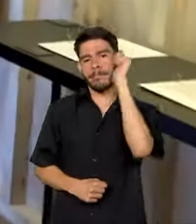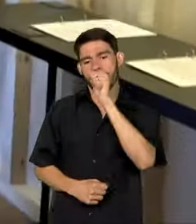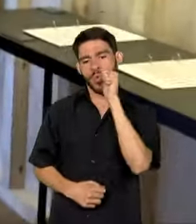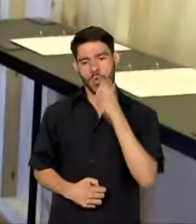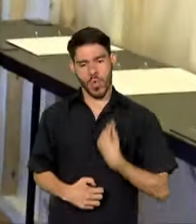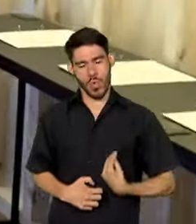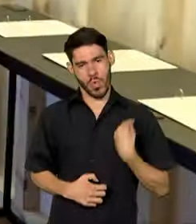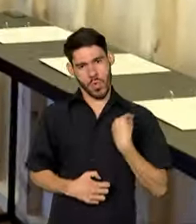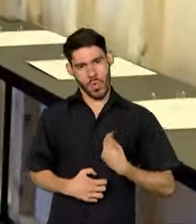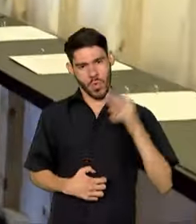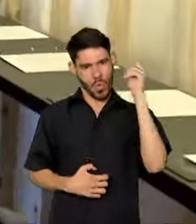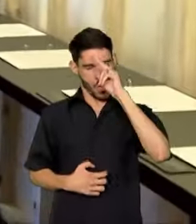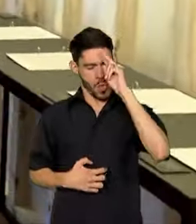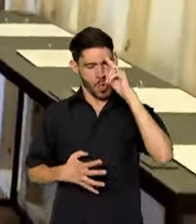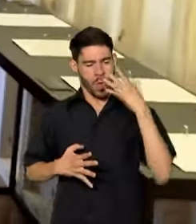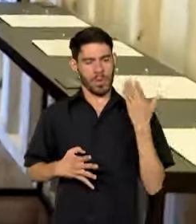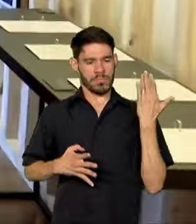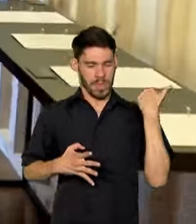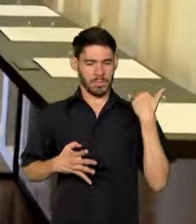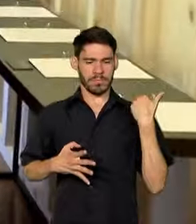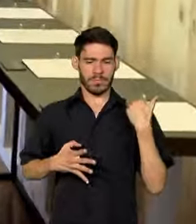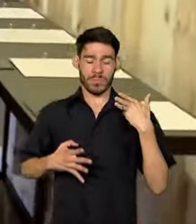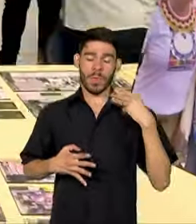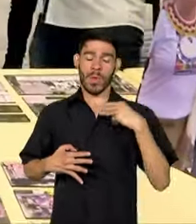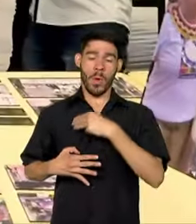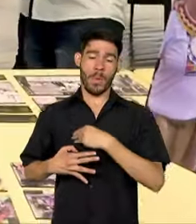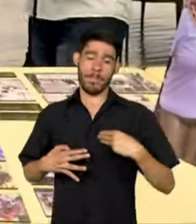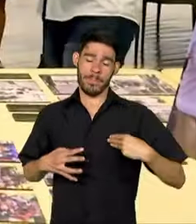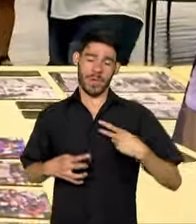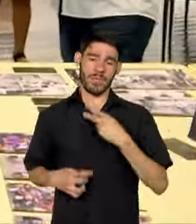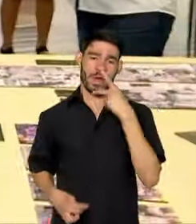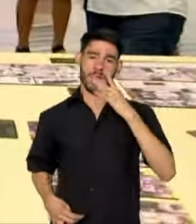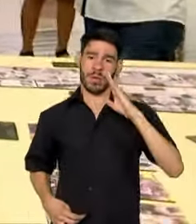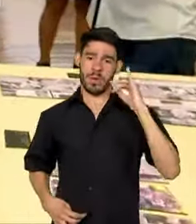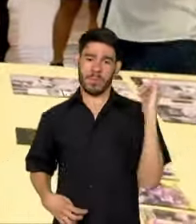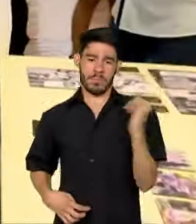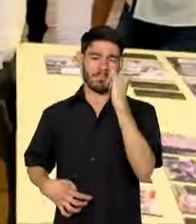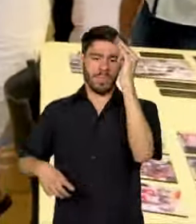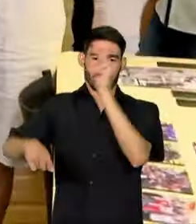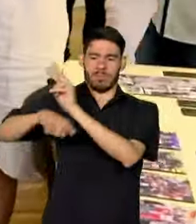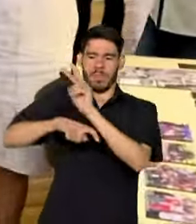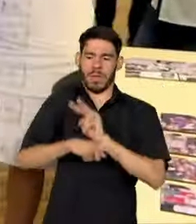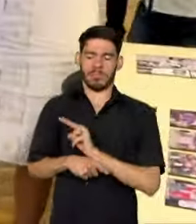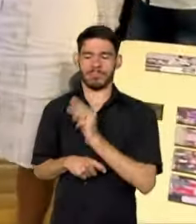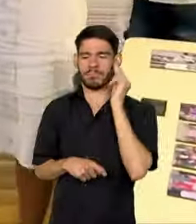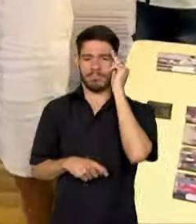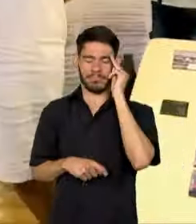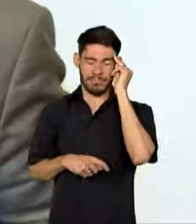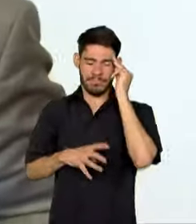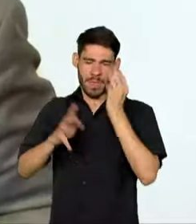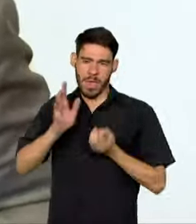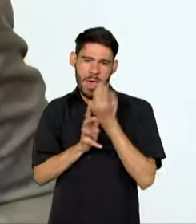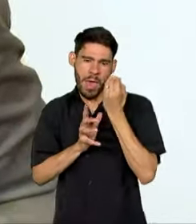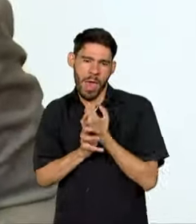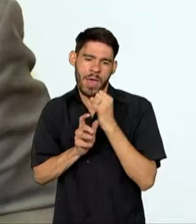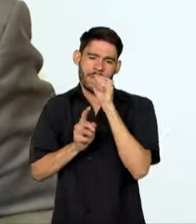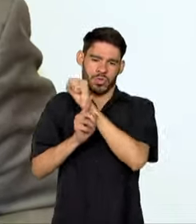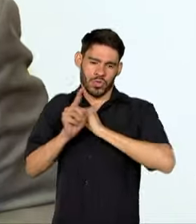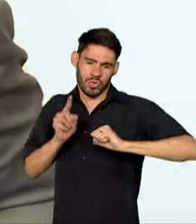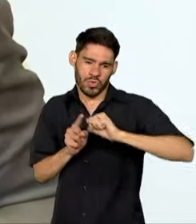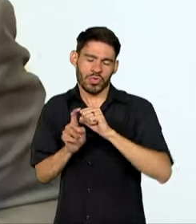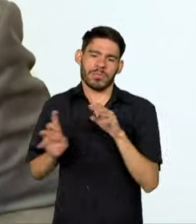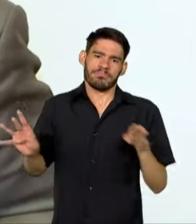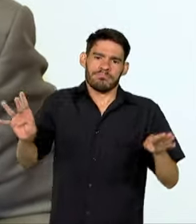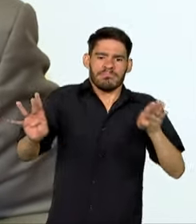participaram dessa história. O ministro destacou a importância da preservação da memória para a construção de uma sociedade